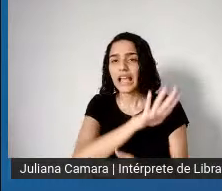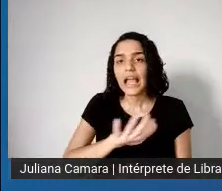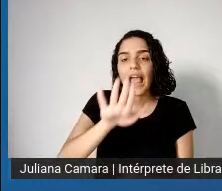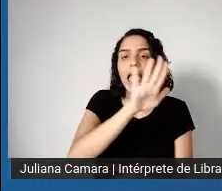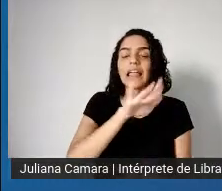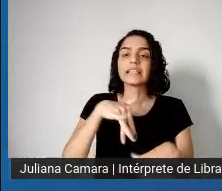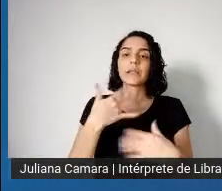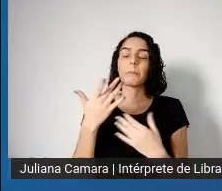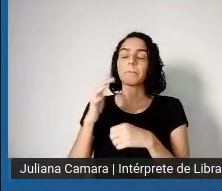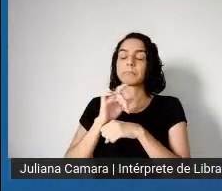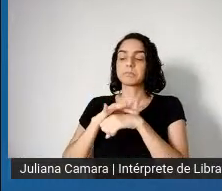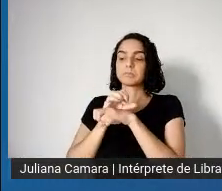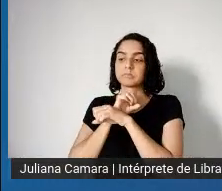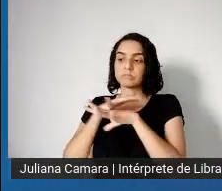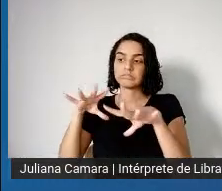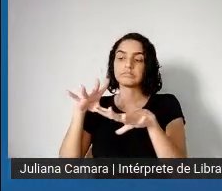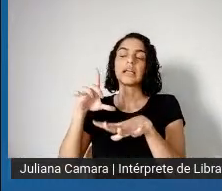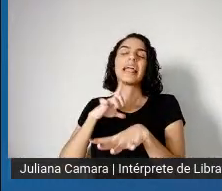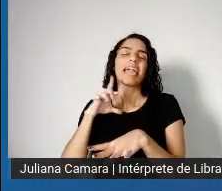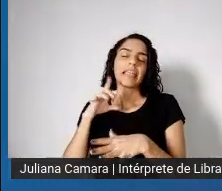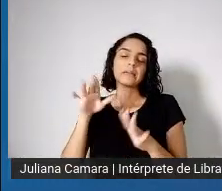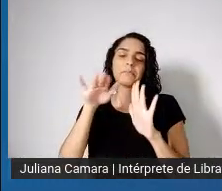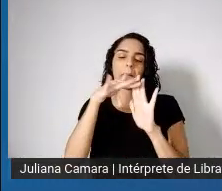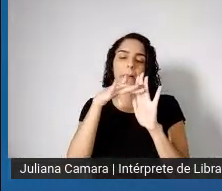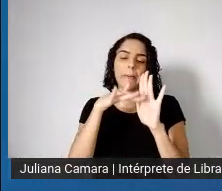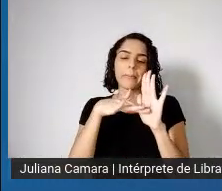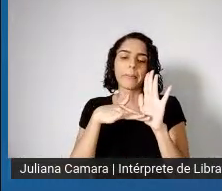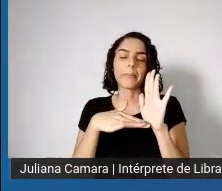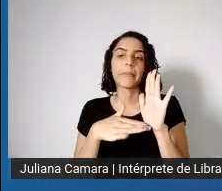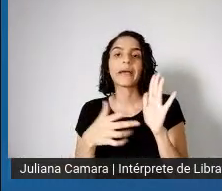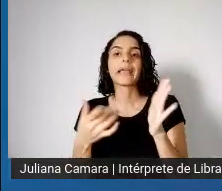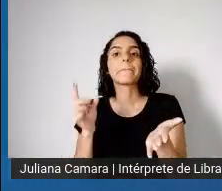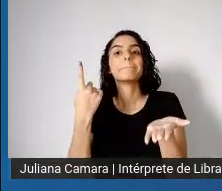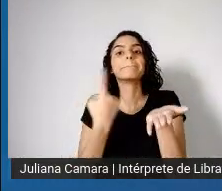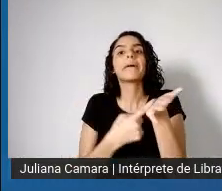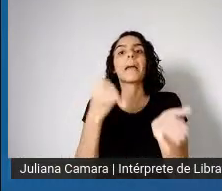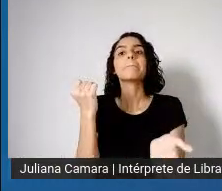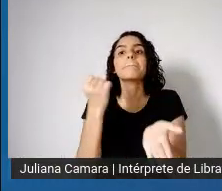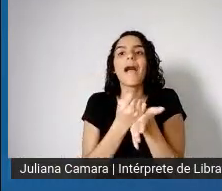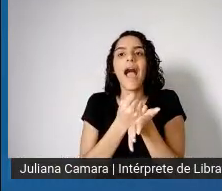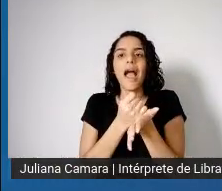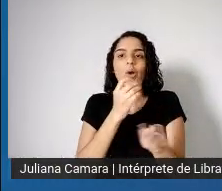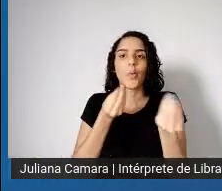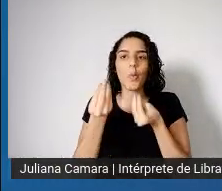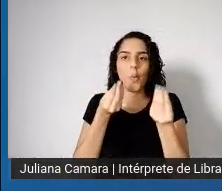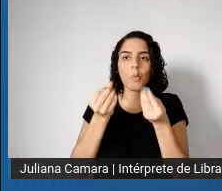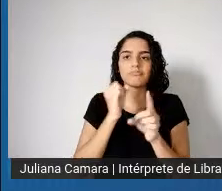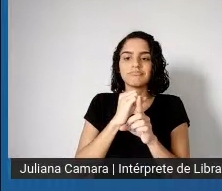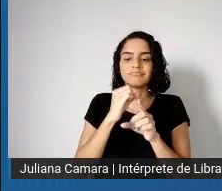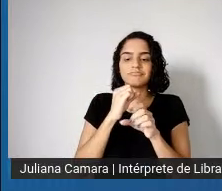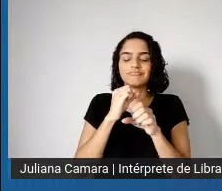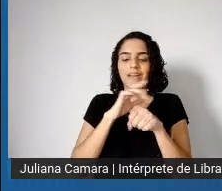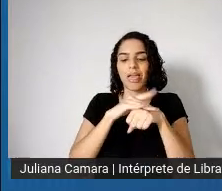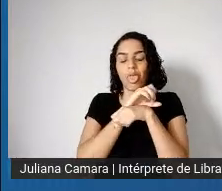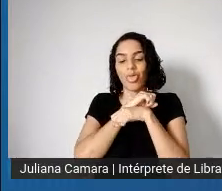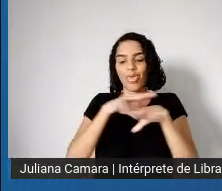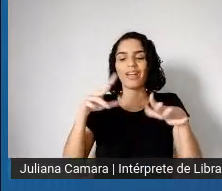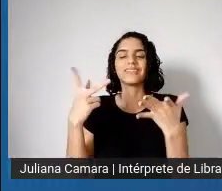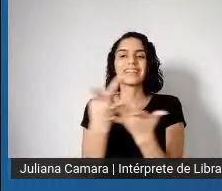complexa, determinantes que vai permitir que a pandemia se instale, e ela vai, por sua vez, né,